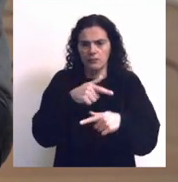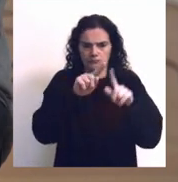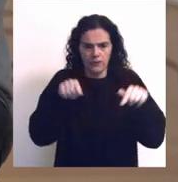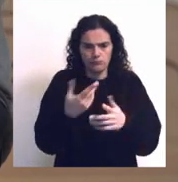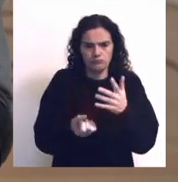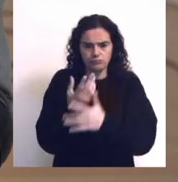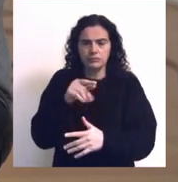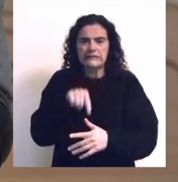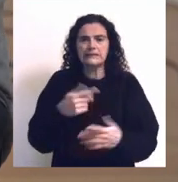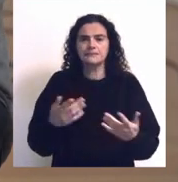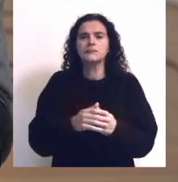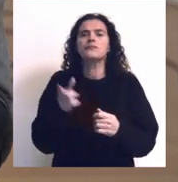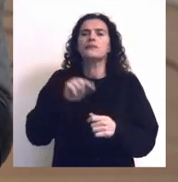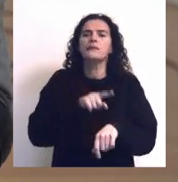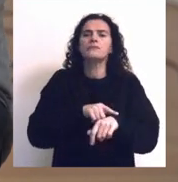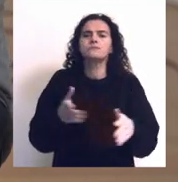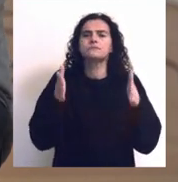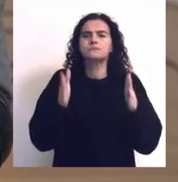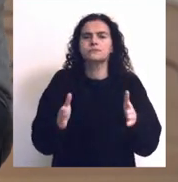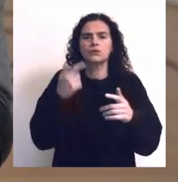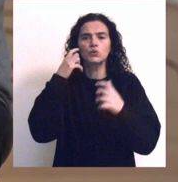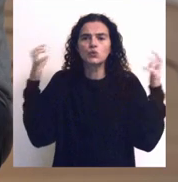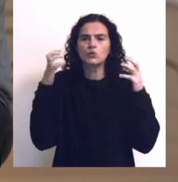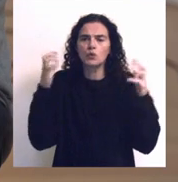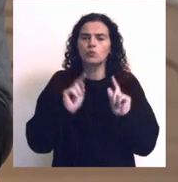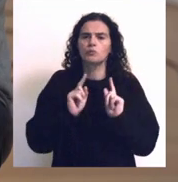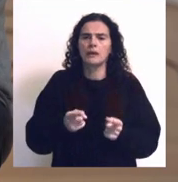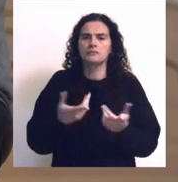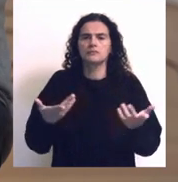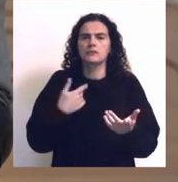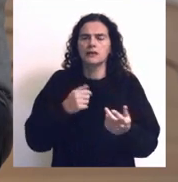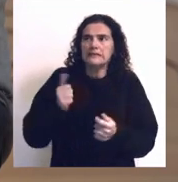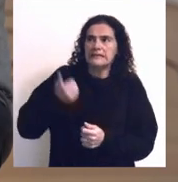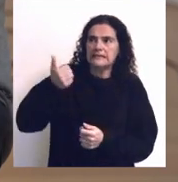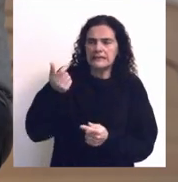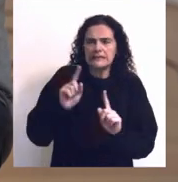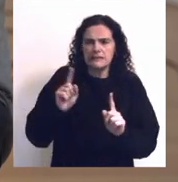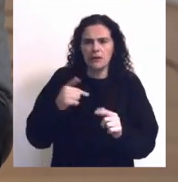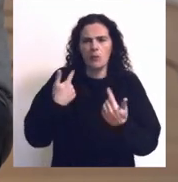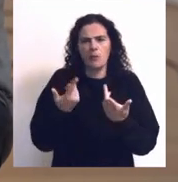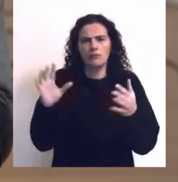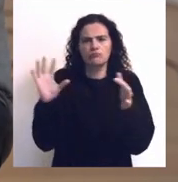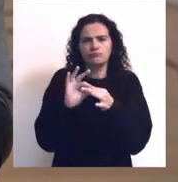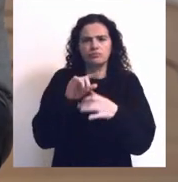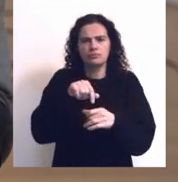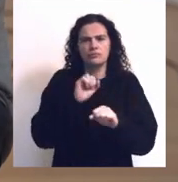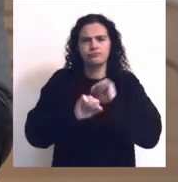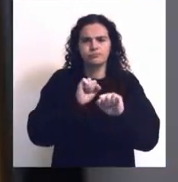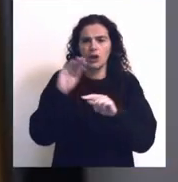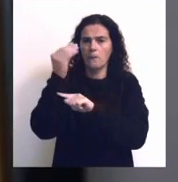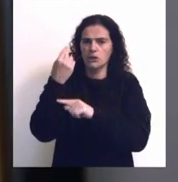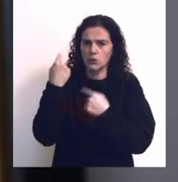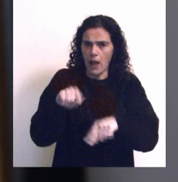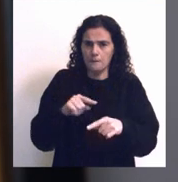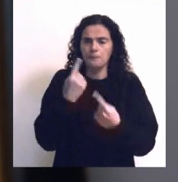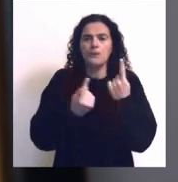construídos, mas também no período em que o som passa a ter, não um protagonismo, mas associado ao próprio